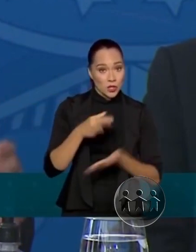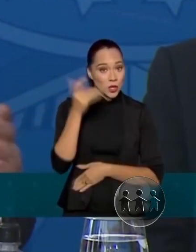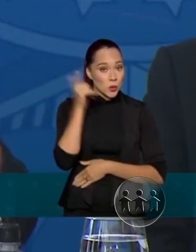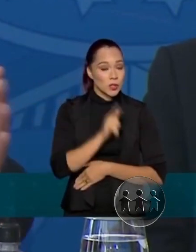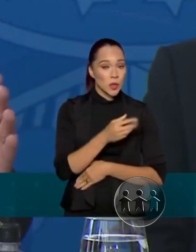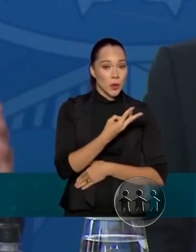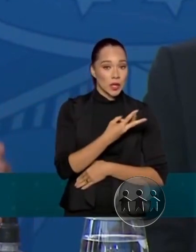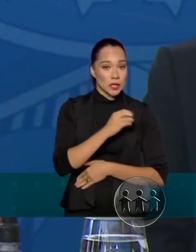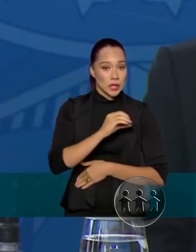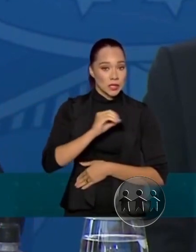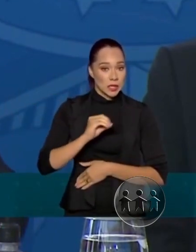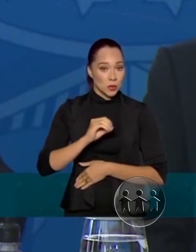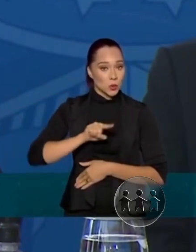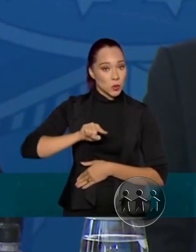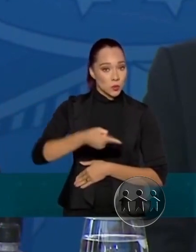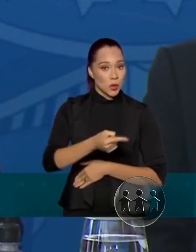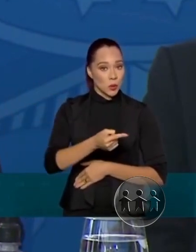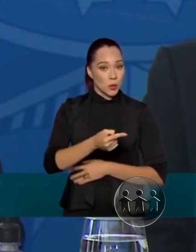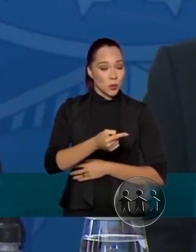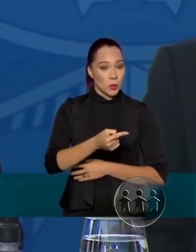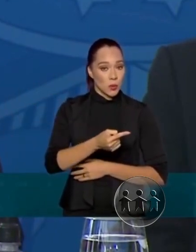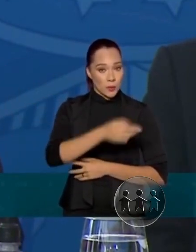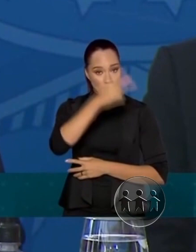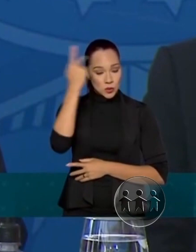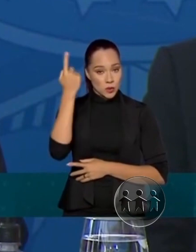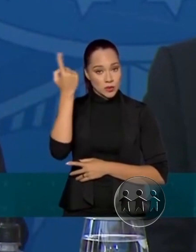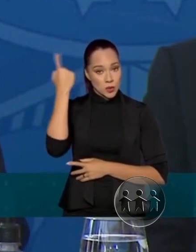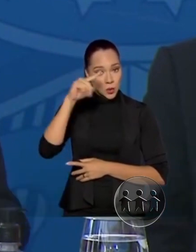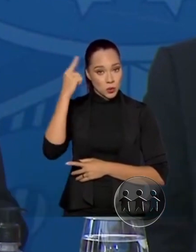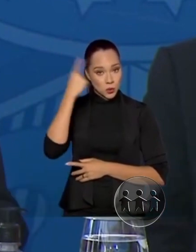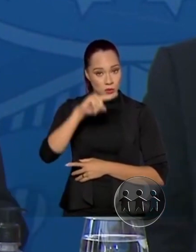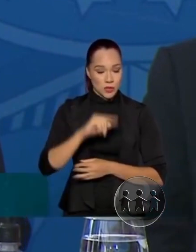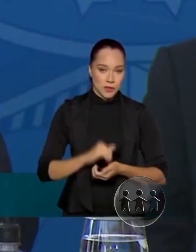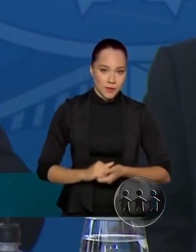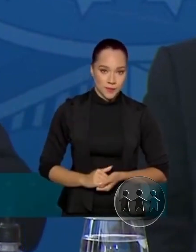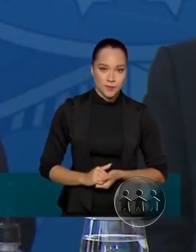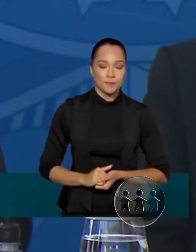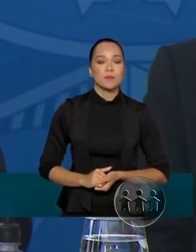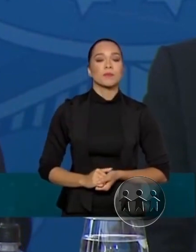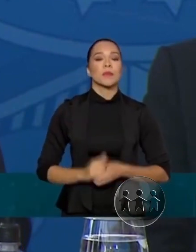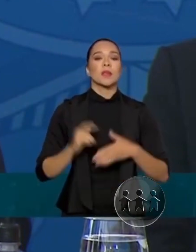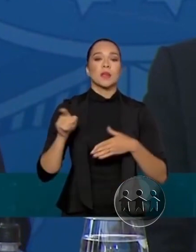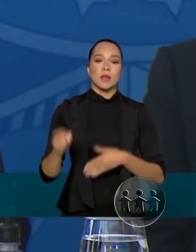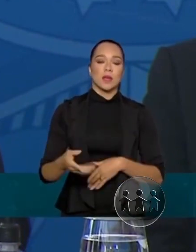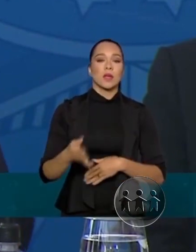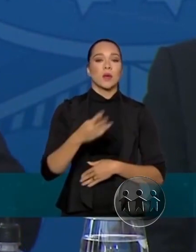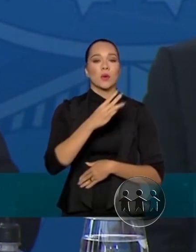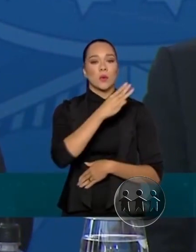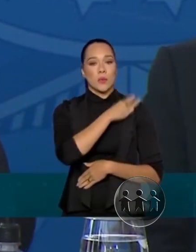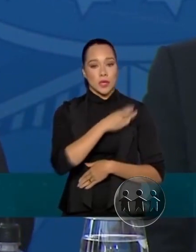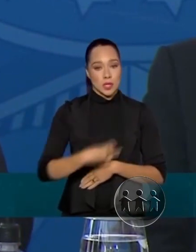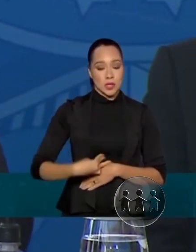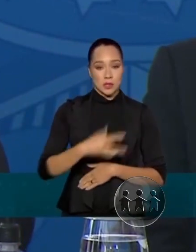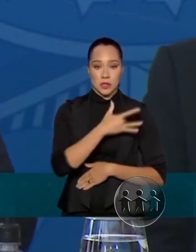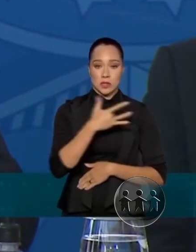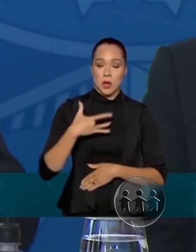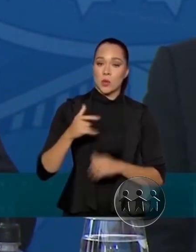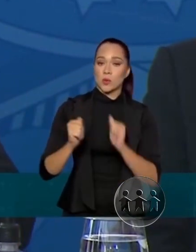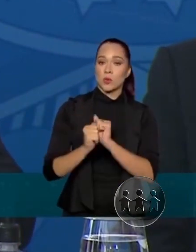mil indivíduos todos os dias. E o ministro da Saúde e o governo